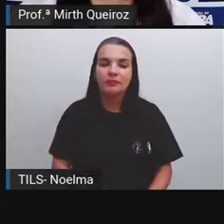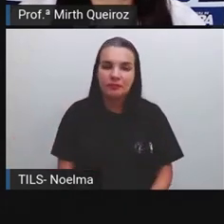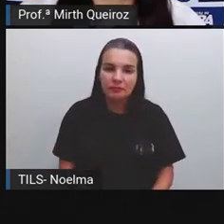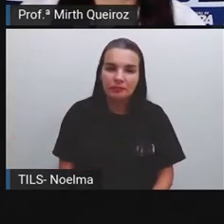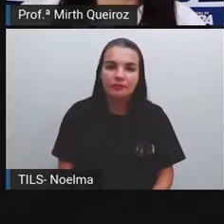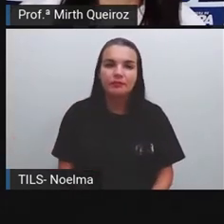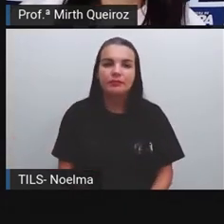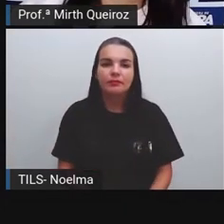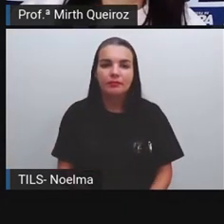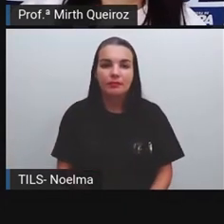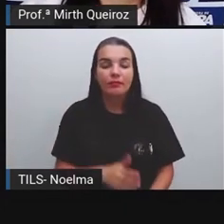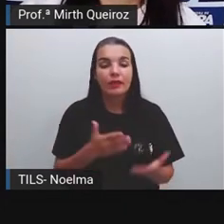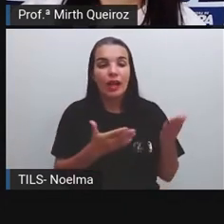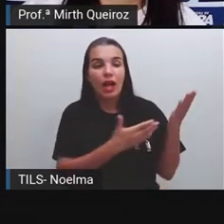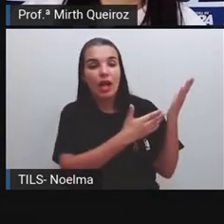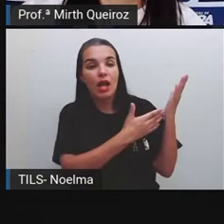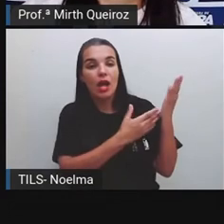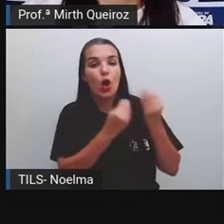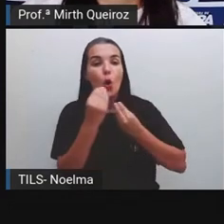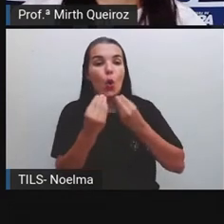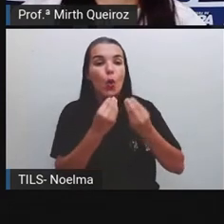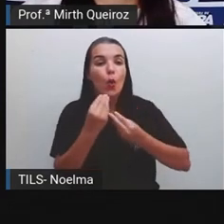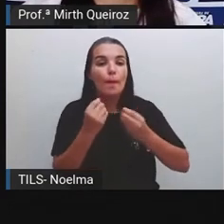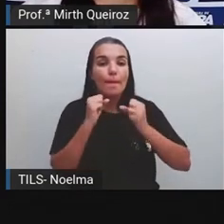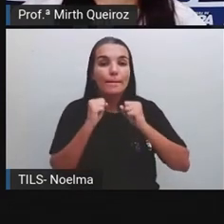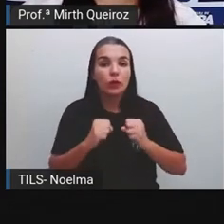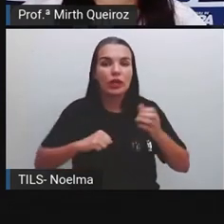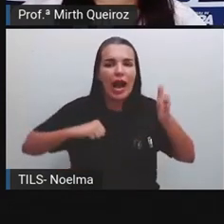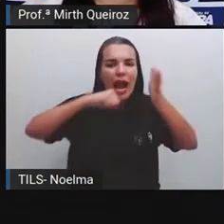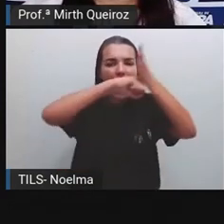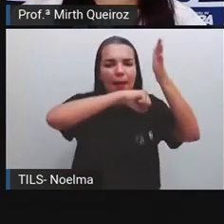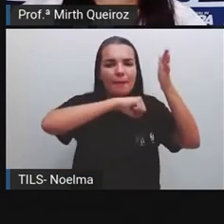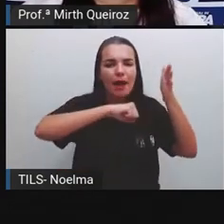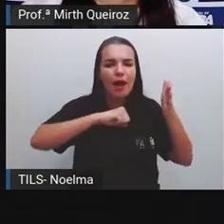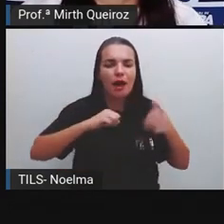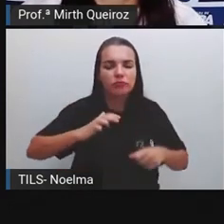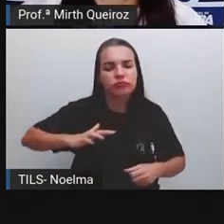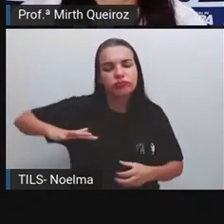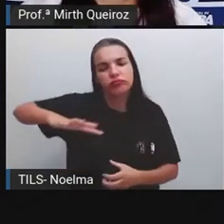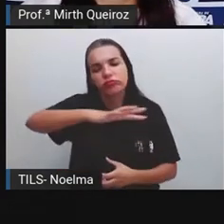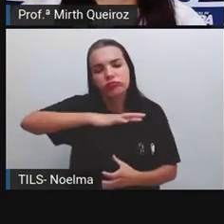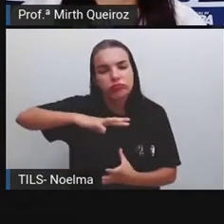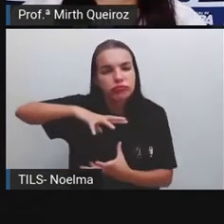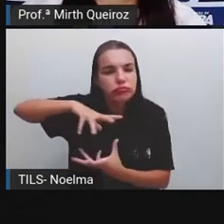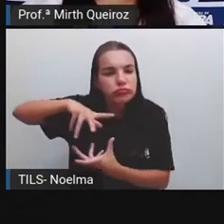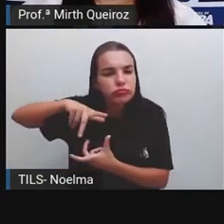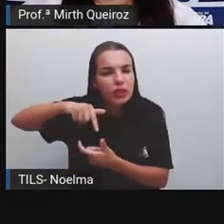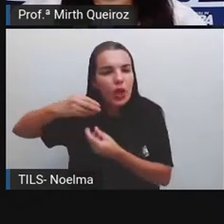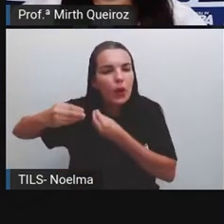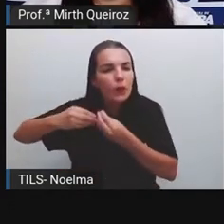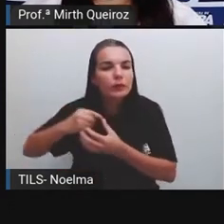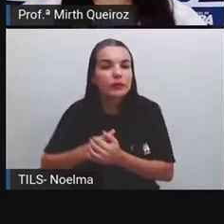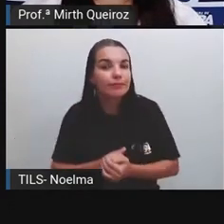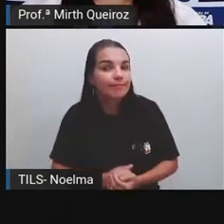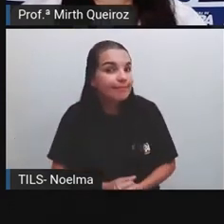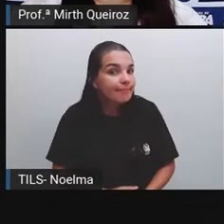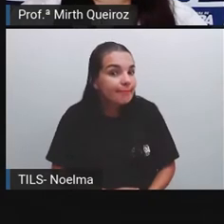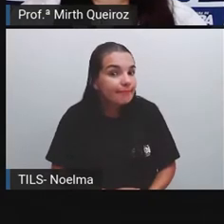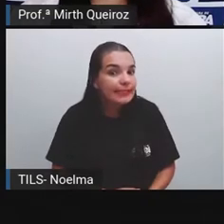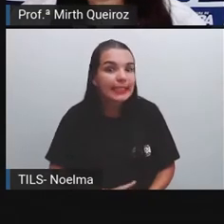E os transportes aquáticos? De que forma eles podem causar impactos ambientais? Existem diversos tipos de resíduos